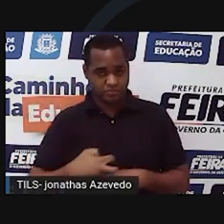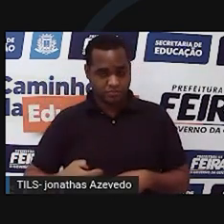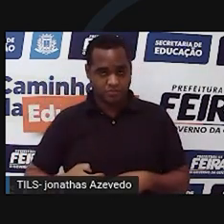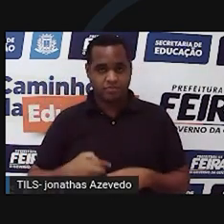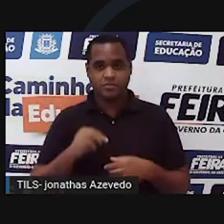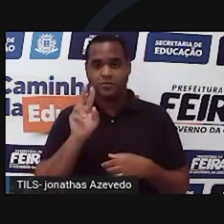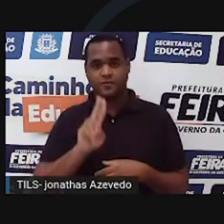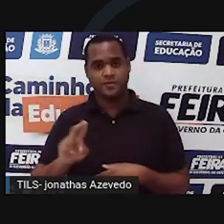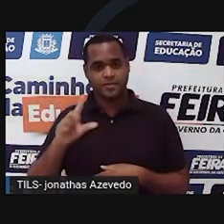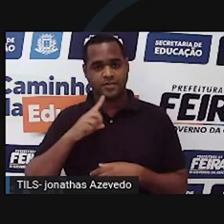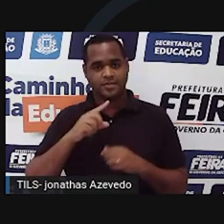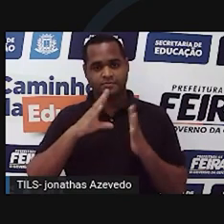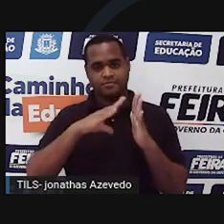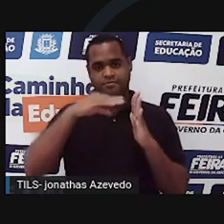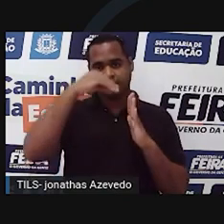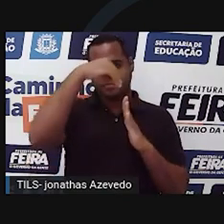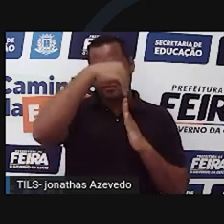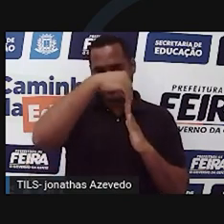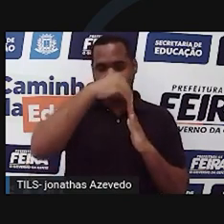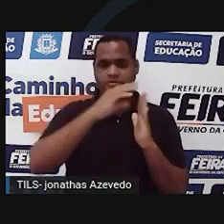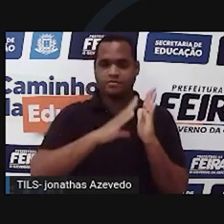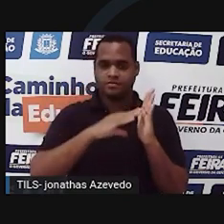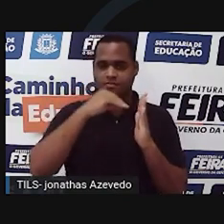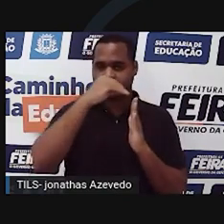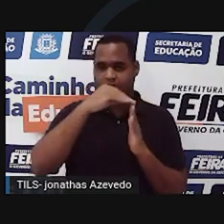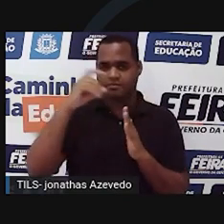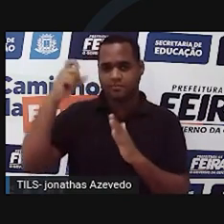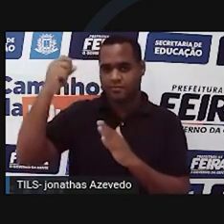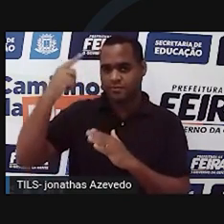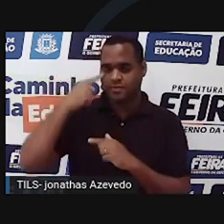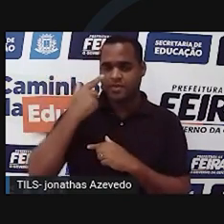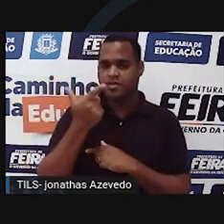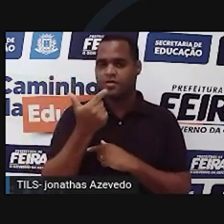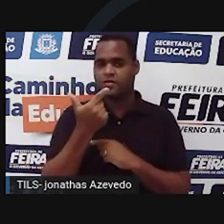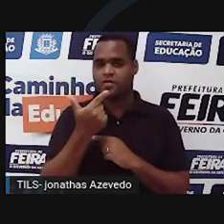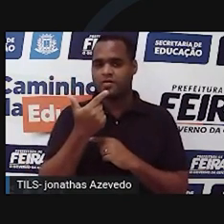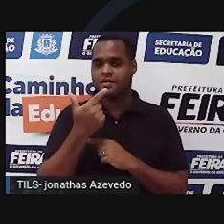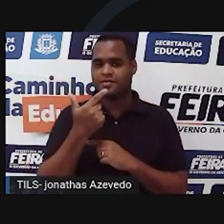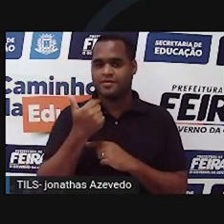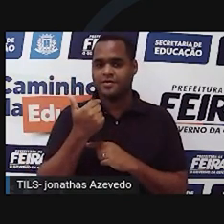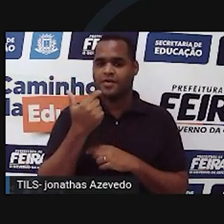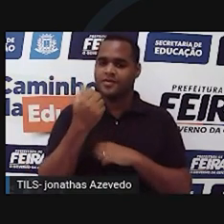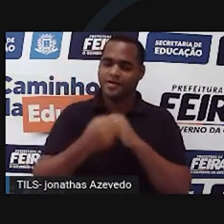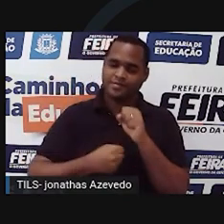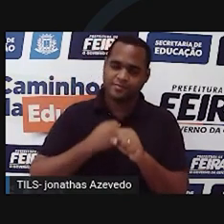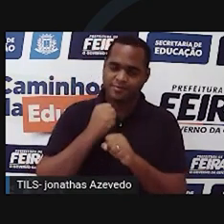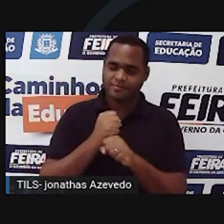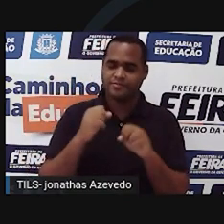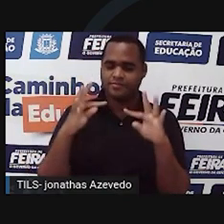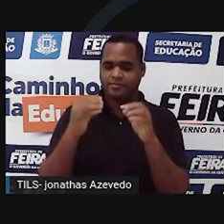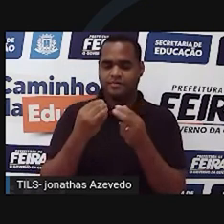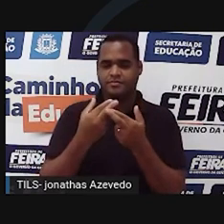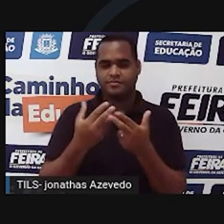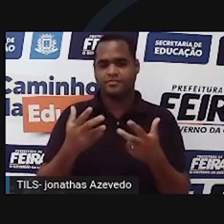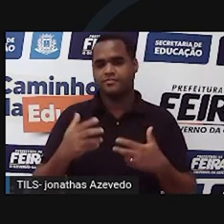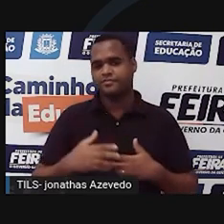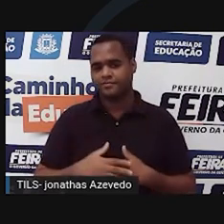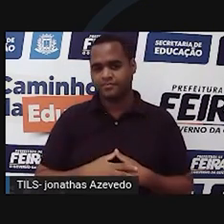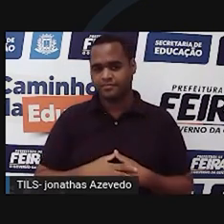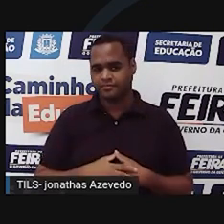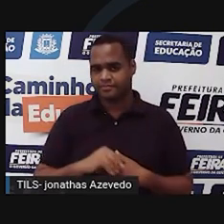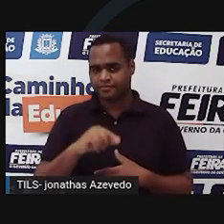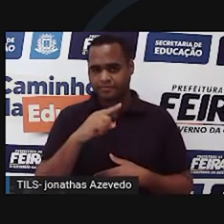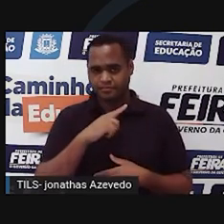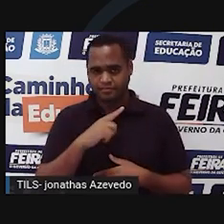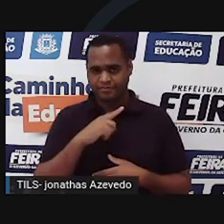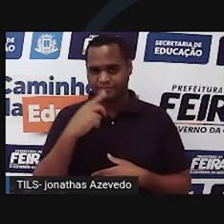que é determinado pelo ciclo lunisolar e ele leva 12 anos para completar um ciclo completo. Então, existe também o